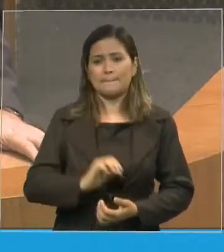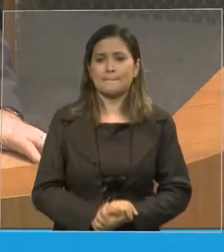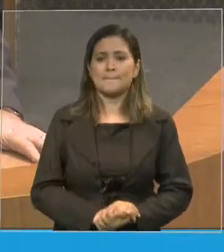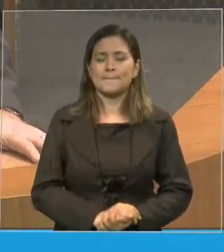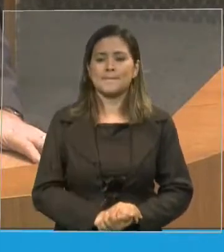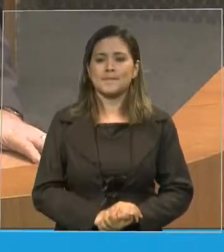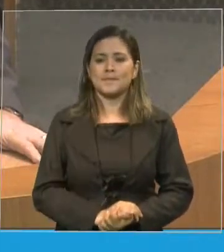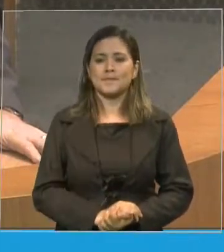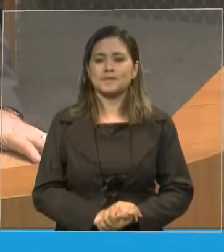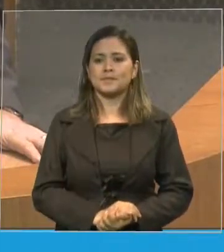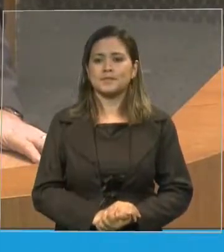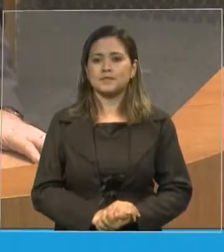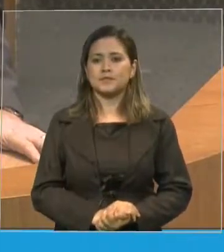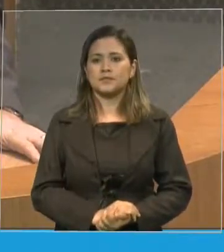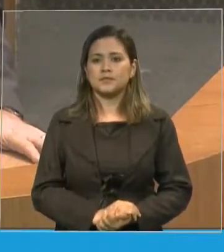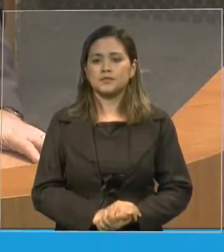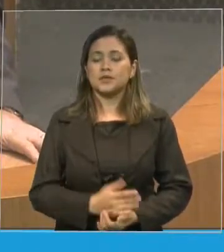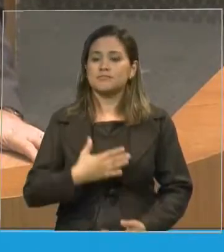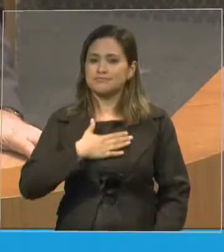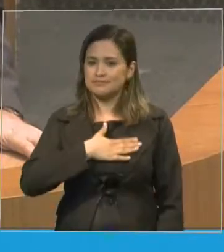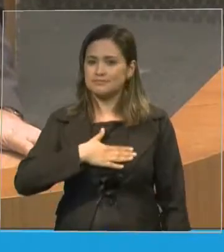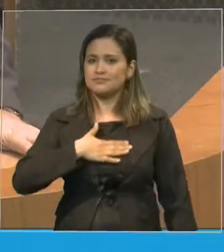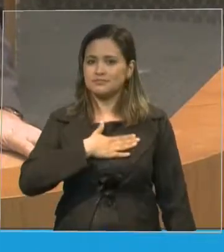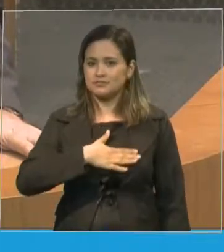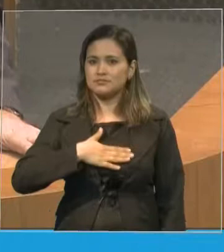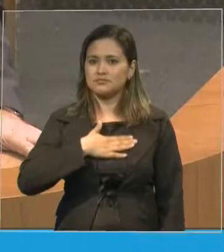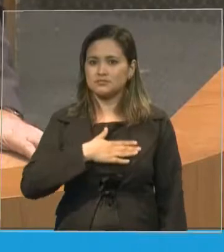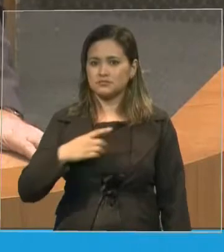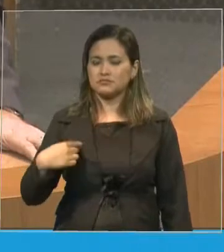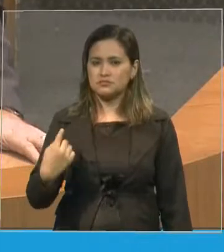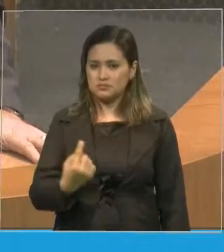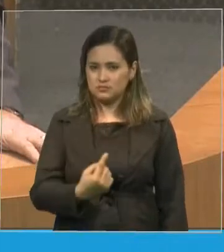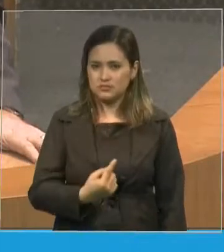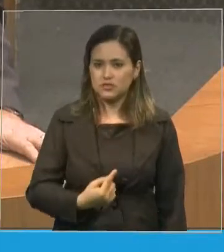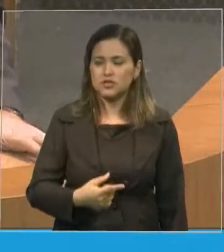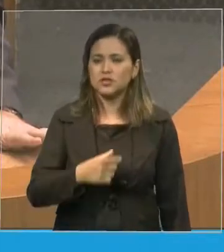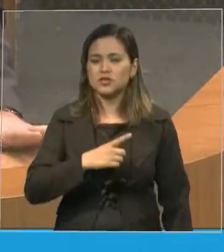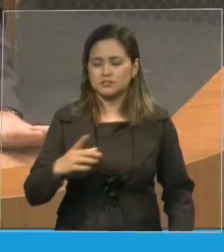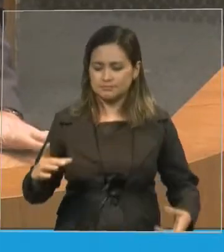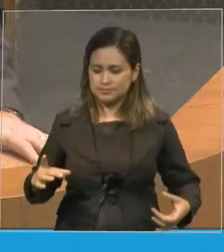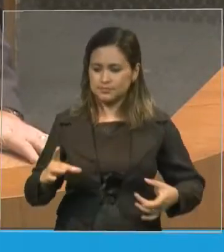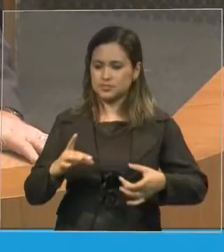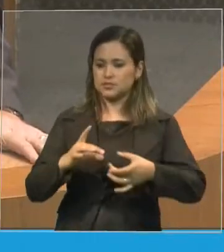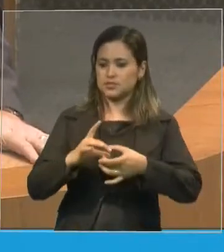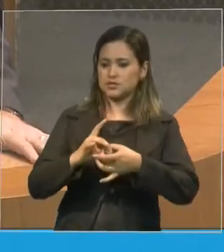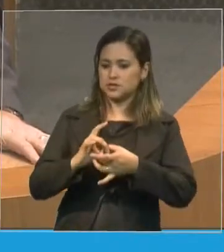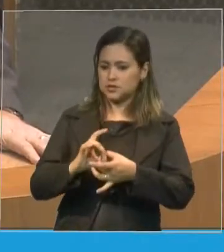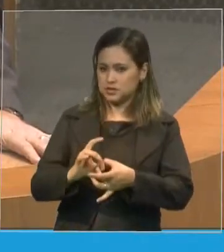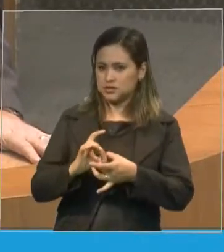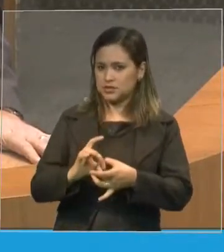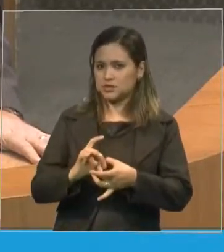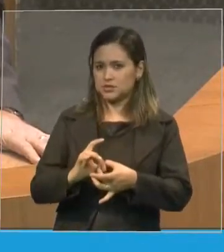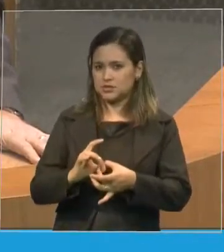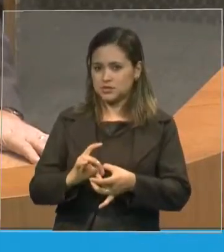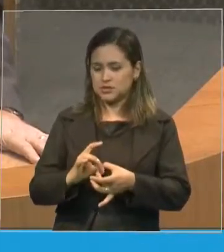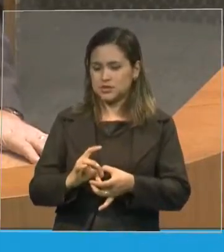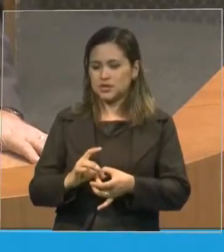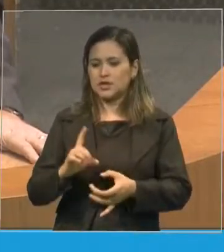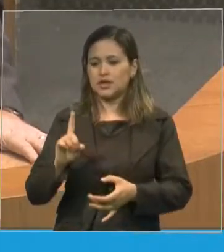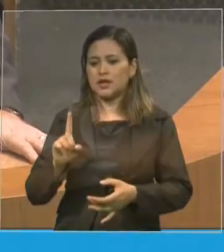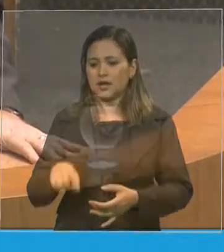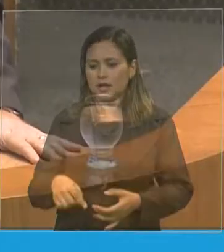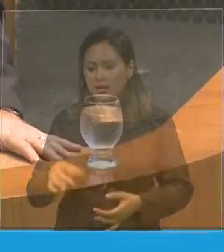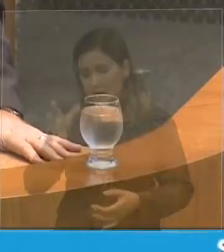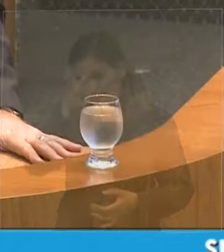Amazônia, felizmente, a gente tem esse elo, que não conseguiram ainda nos separar, que é o elo